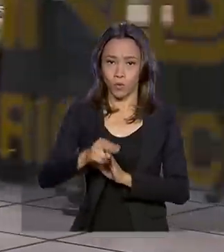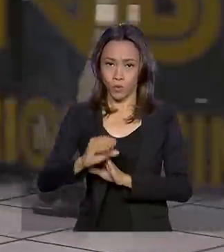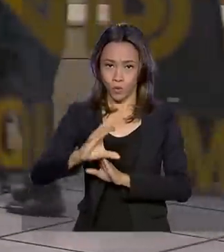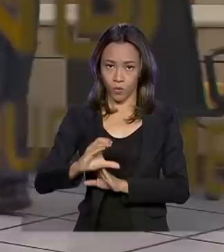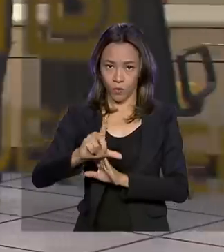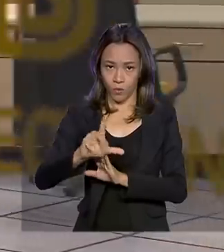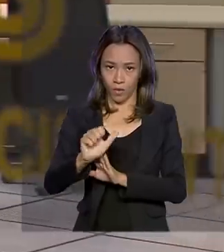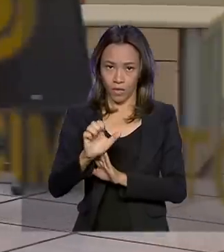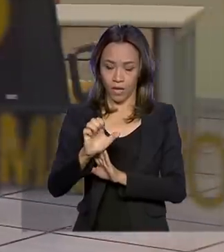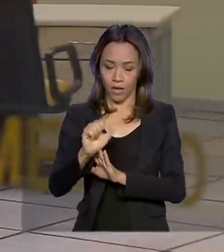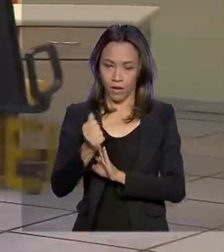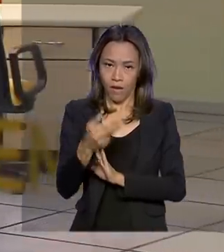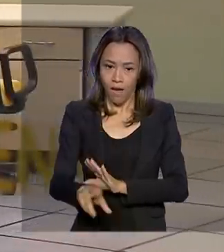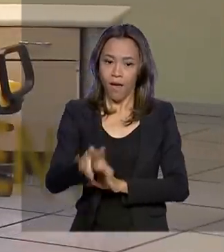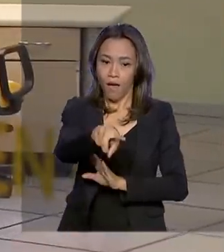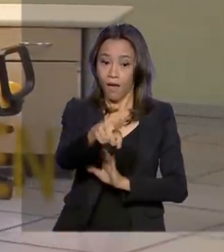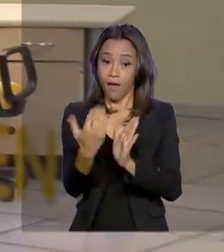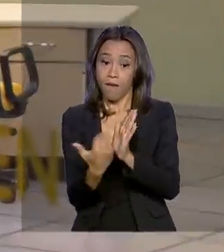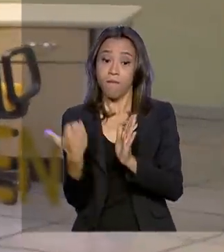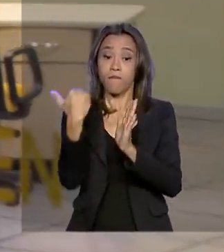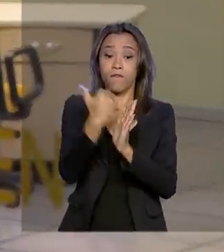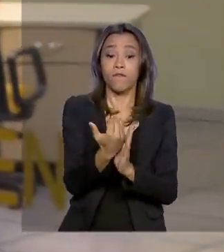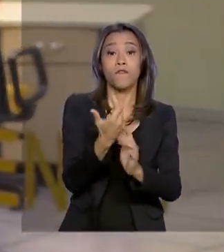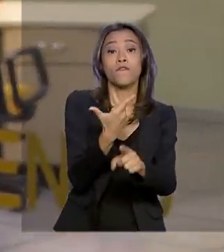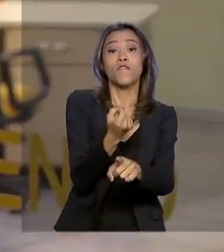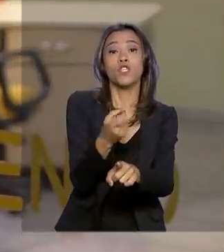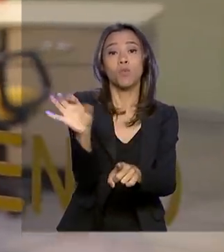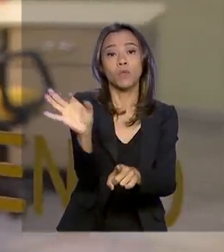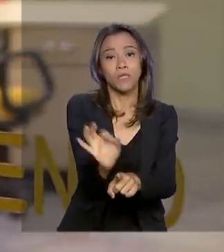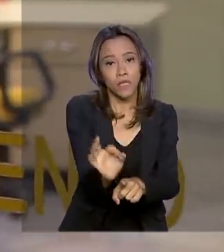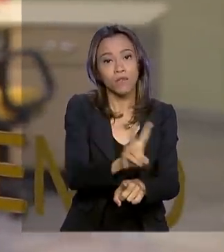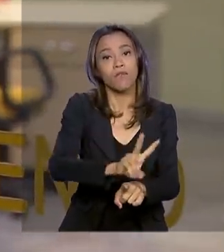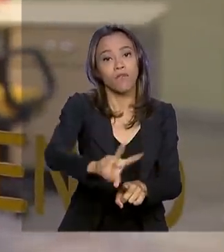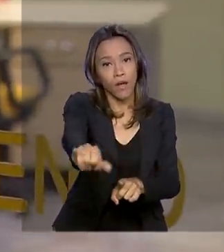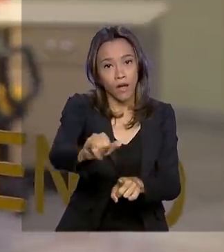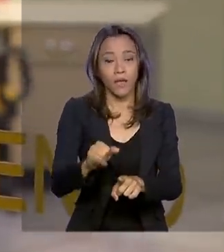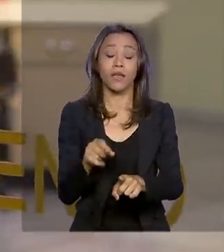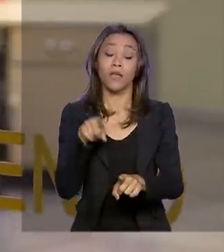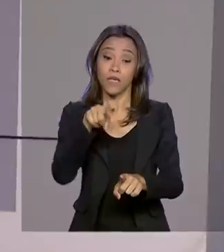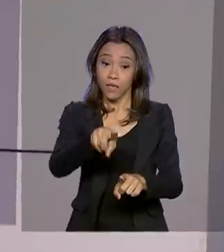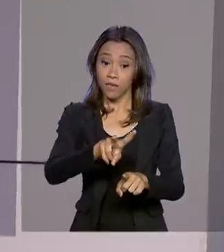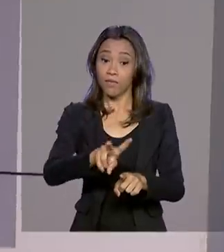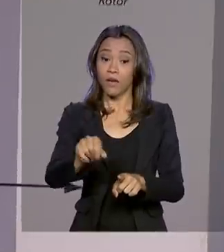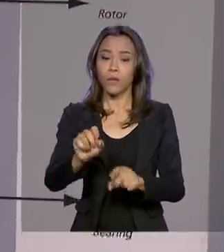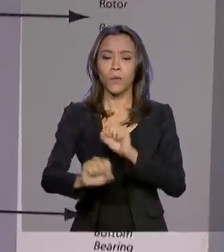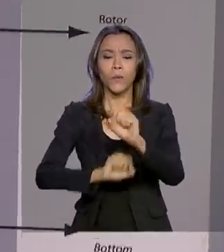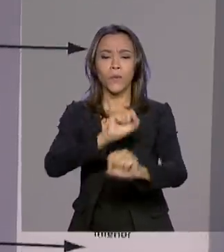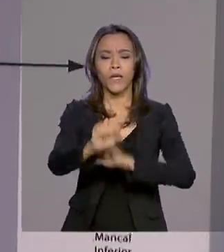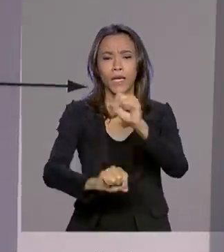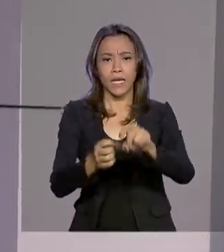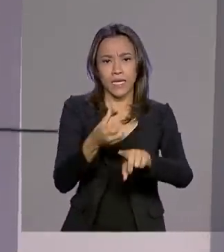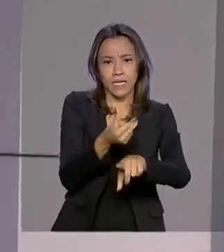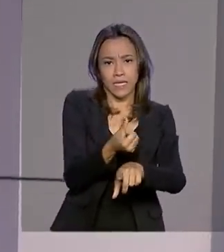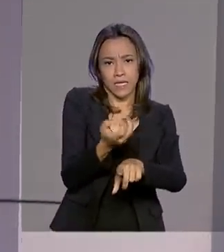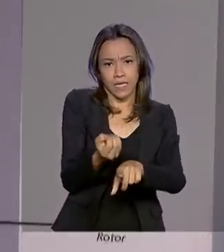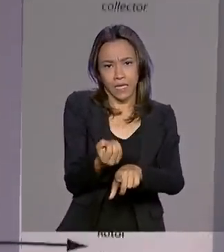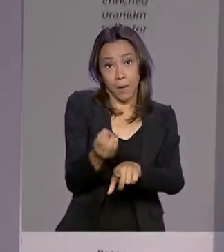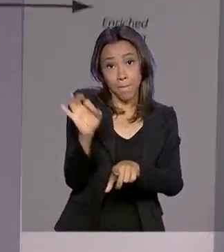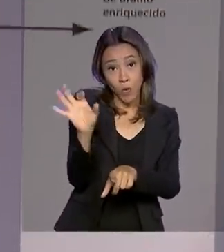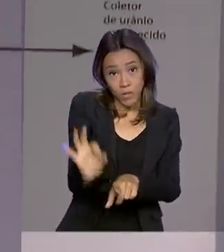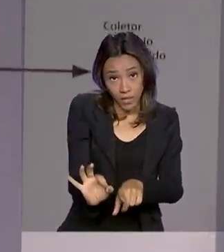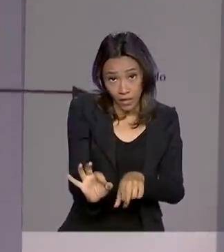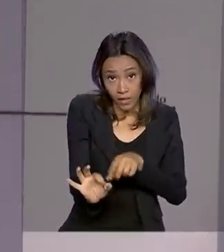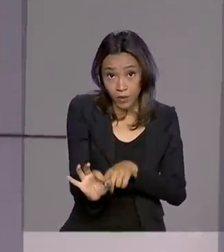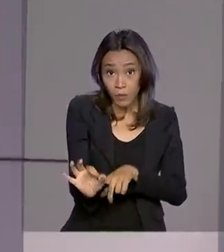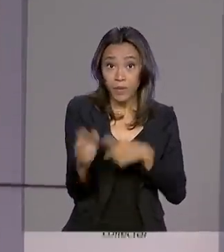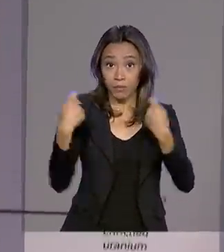vai aumentar em 20% a produção de urânio enriquecido e deve suprir 60% das necessidades